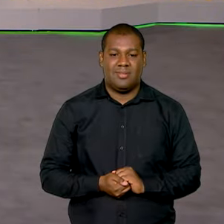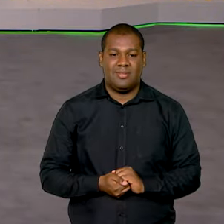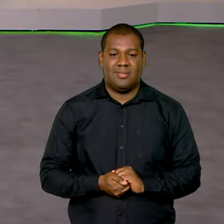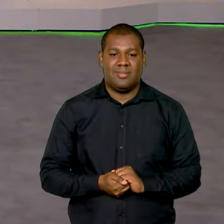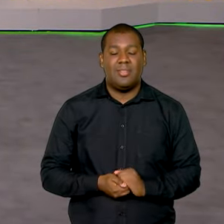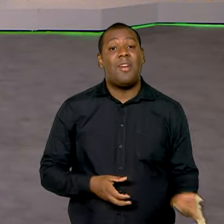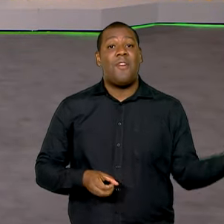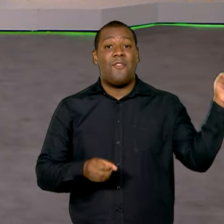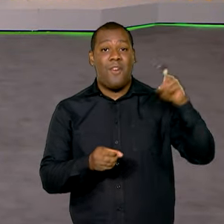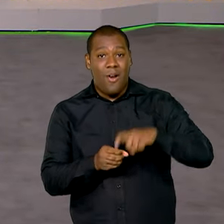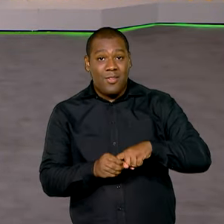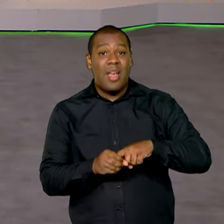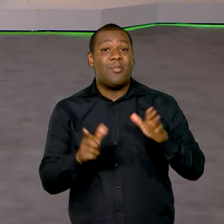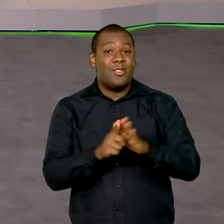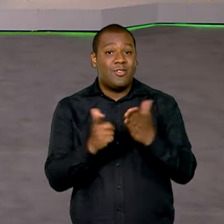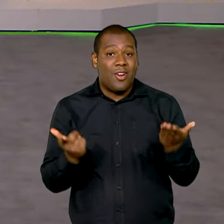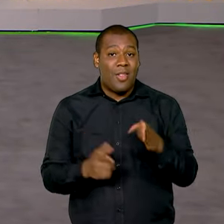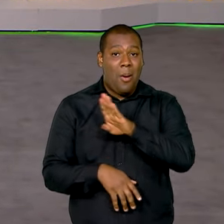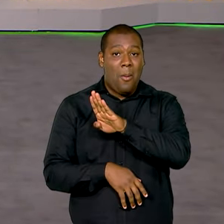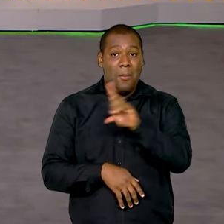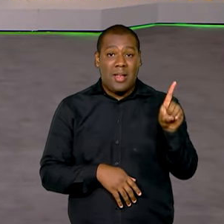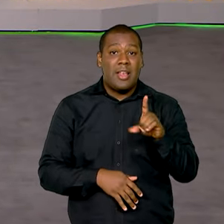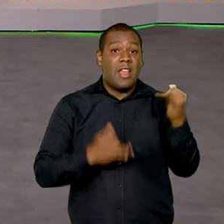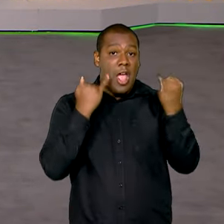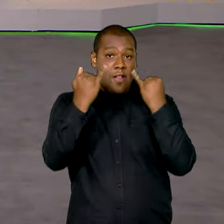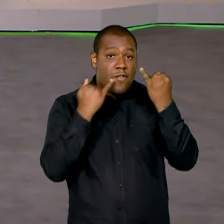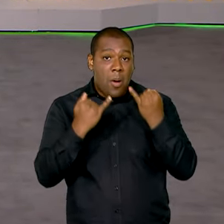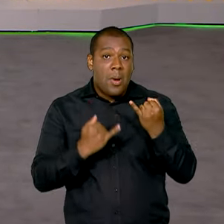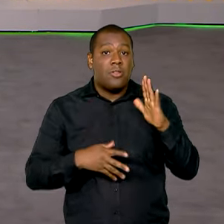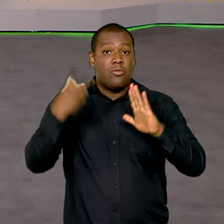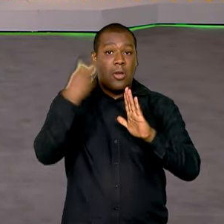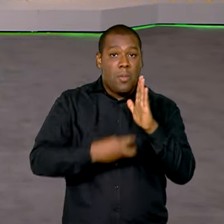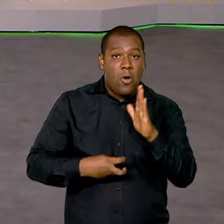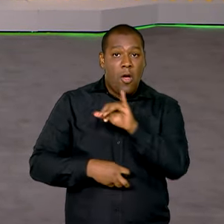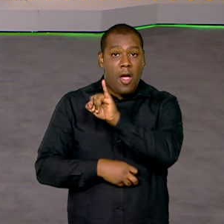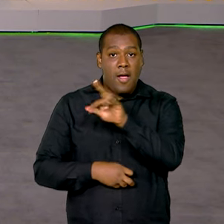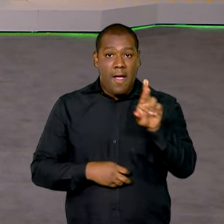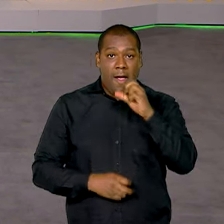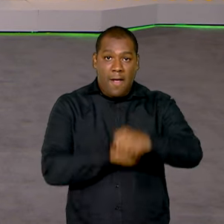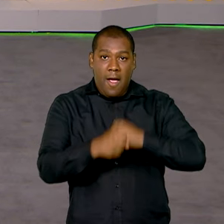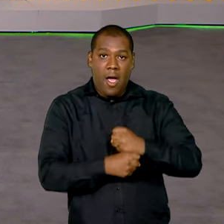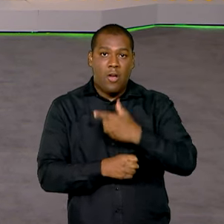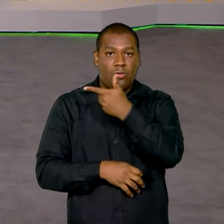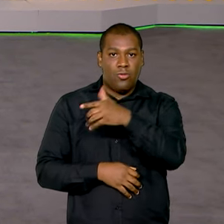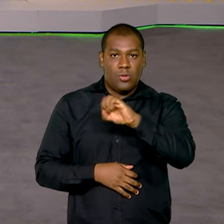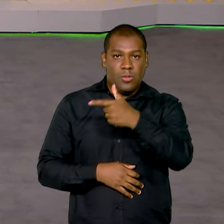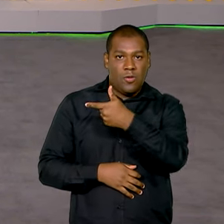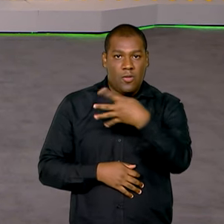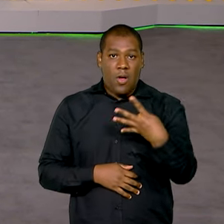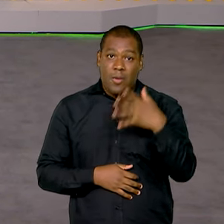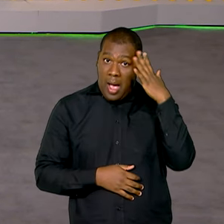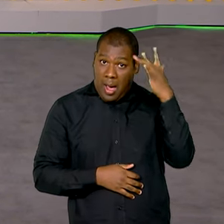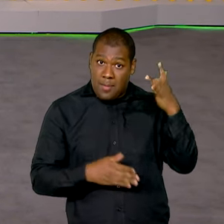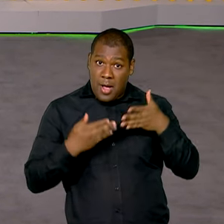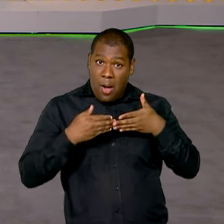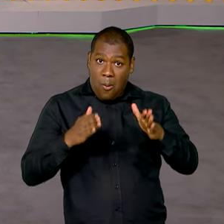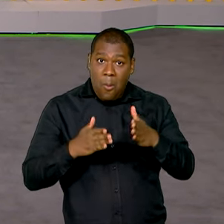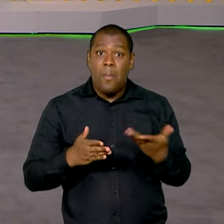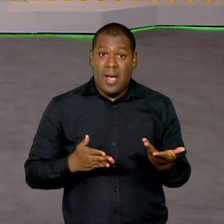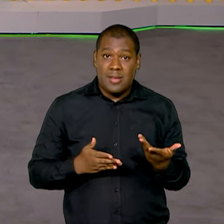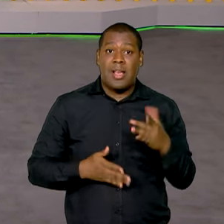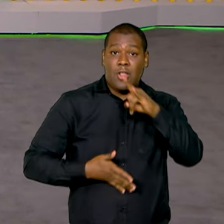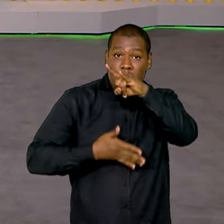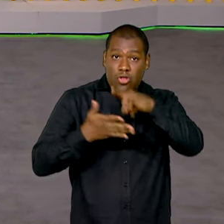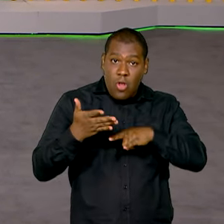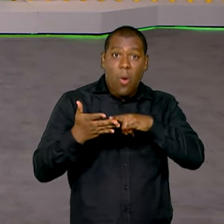Nós voltamos agora com informações do Imposto de Renda de 2024. A partir de amanhã, as declarações já